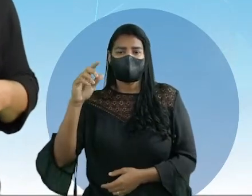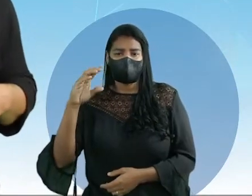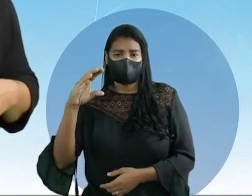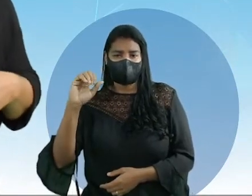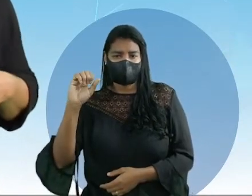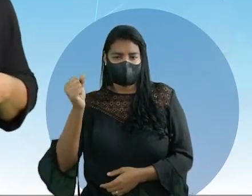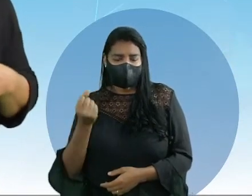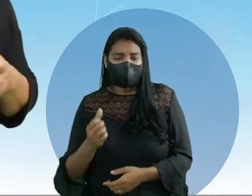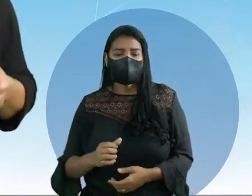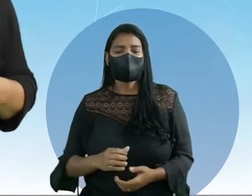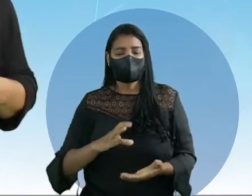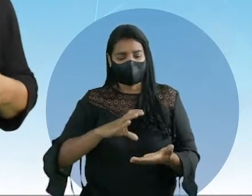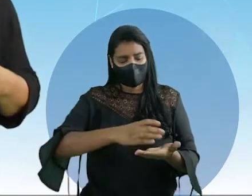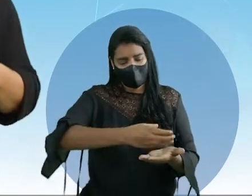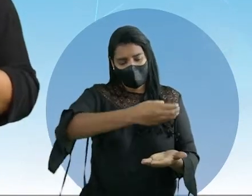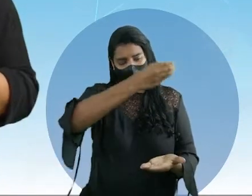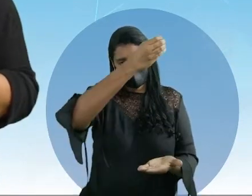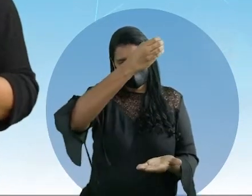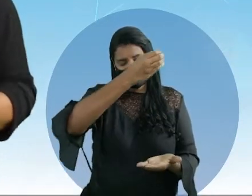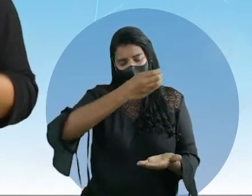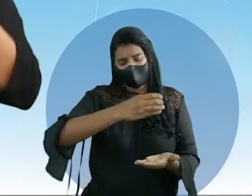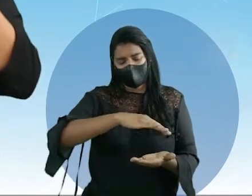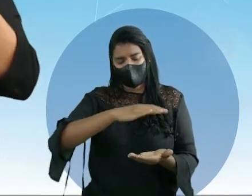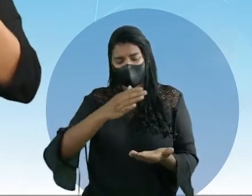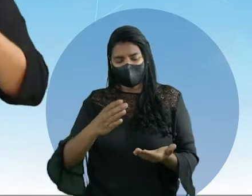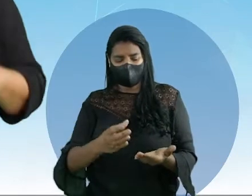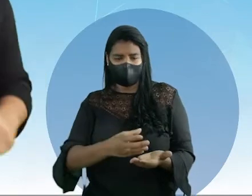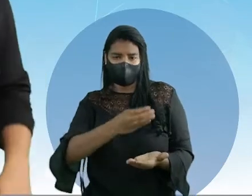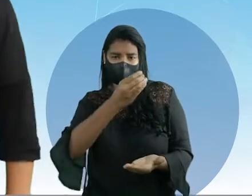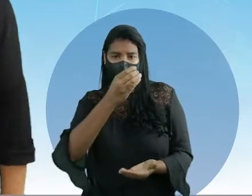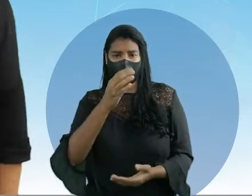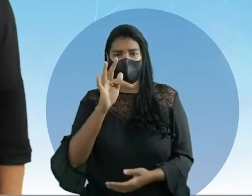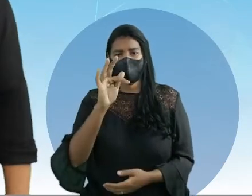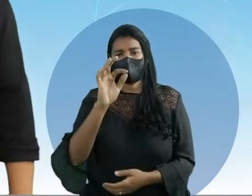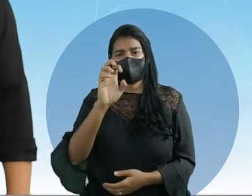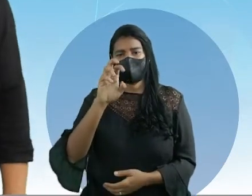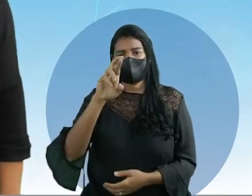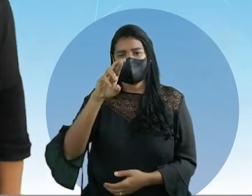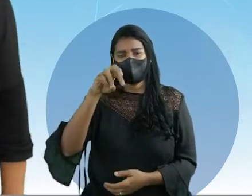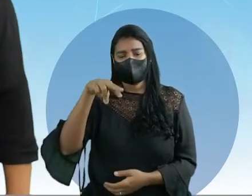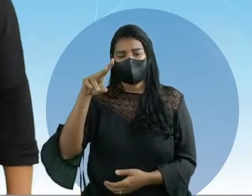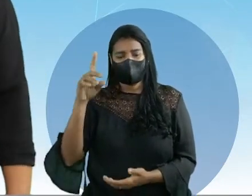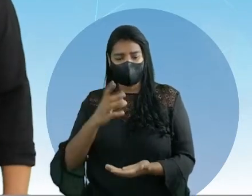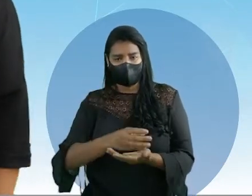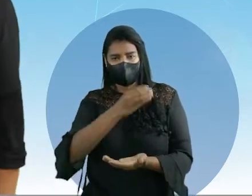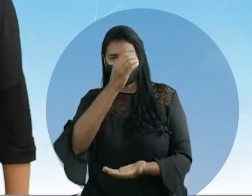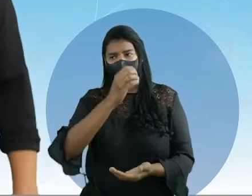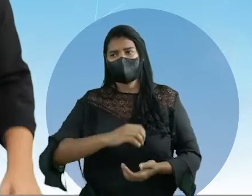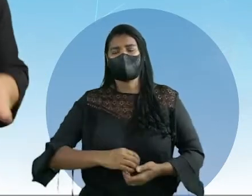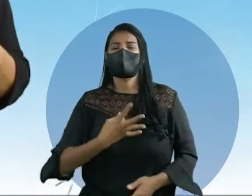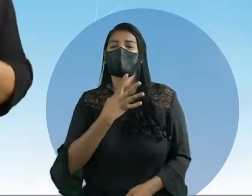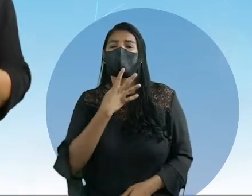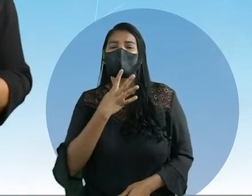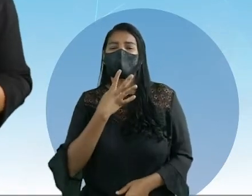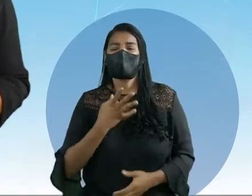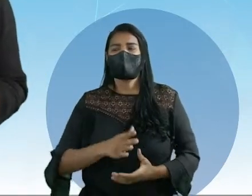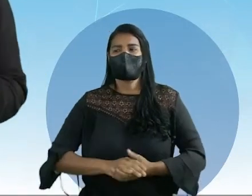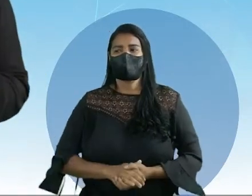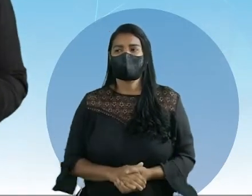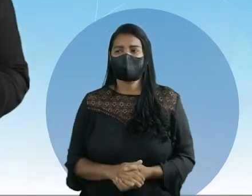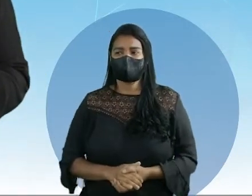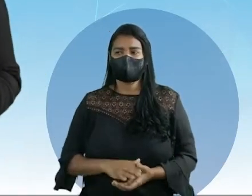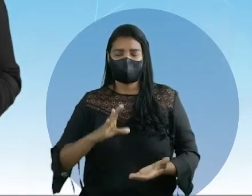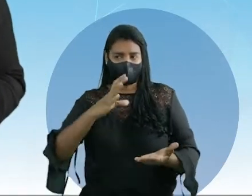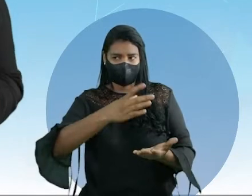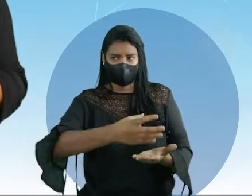é aquela ilha lá em cima, atal, pertencente aqui, chato de Pernambuco. É, meus amores. Vamos conhecer? O arquipélio